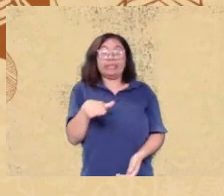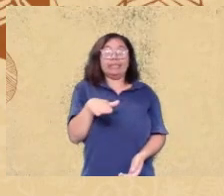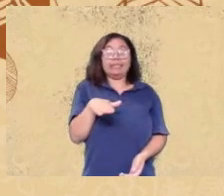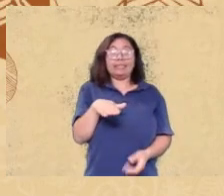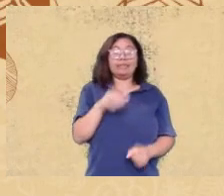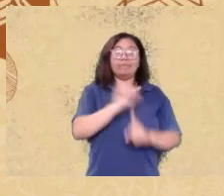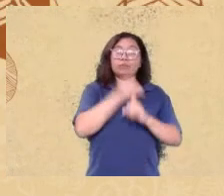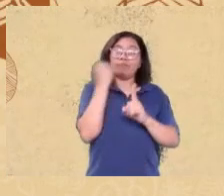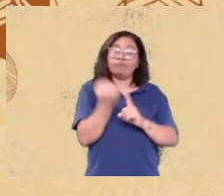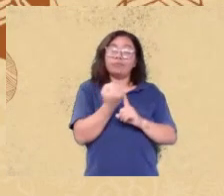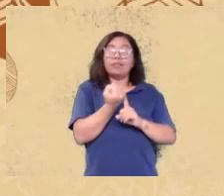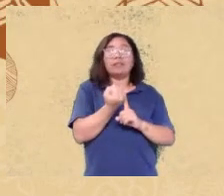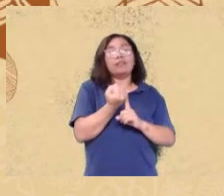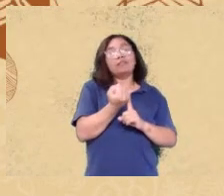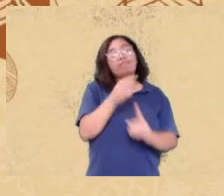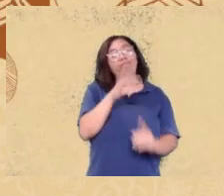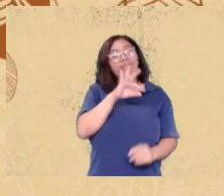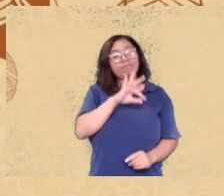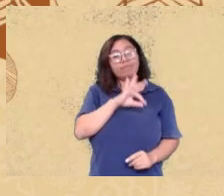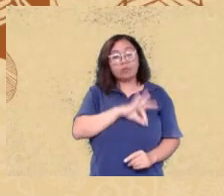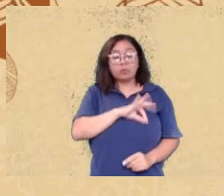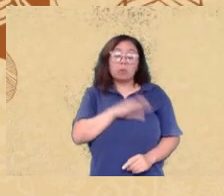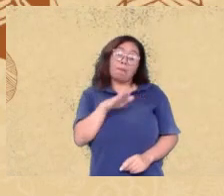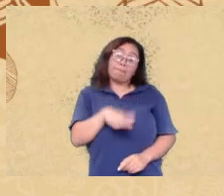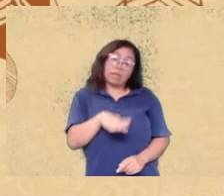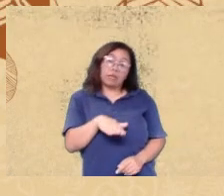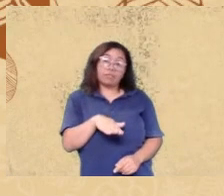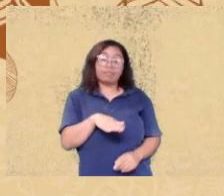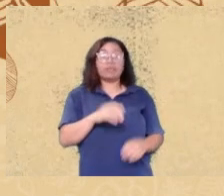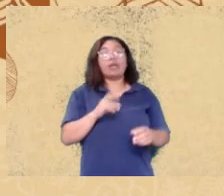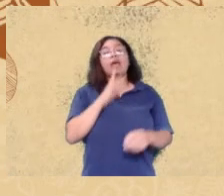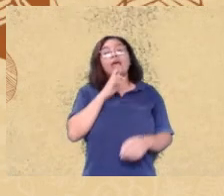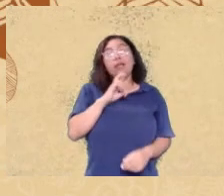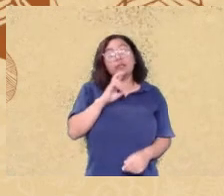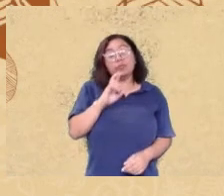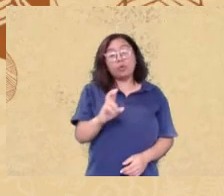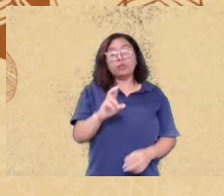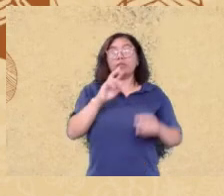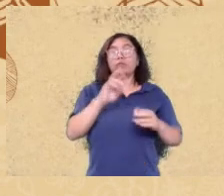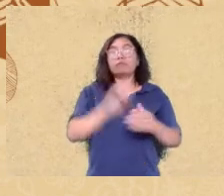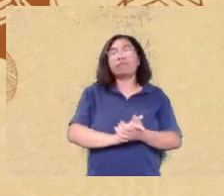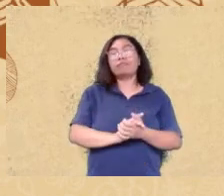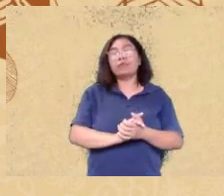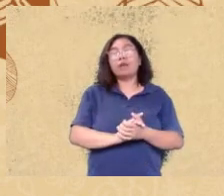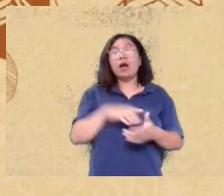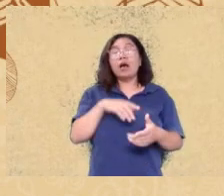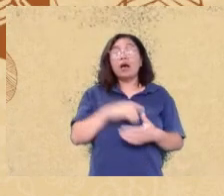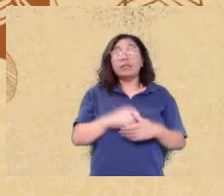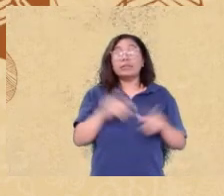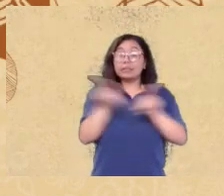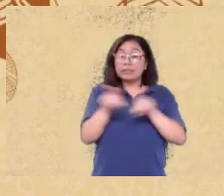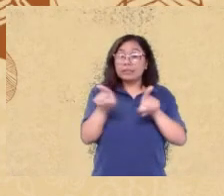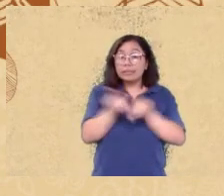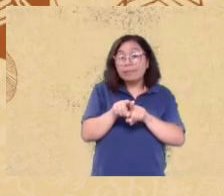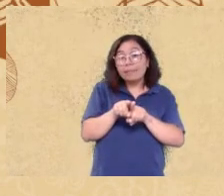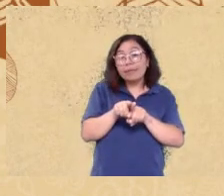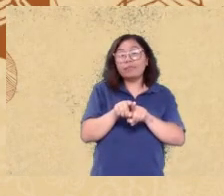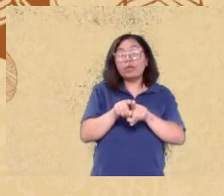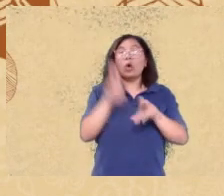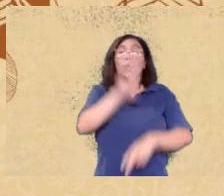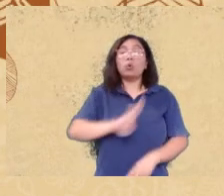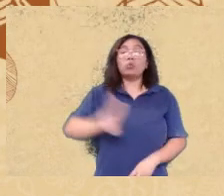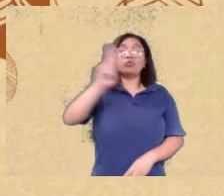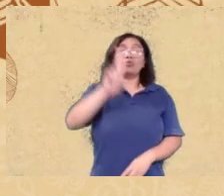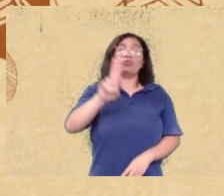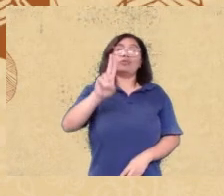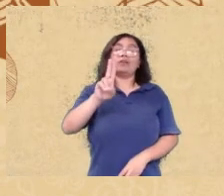responderam o resultado do trabalho né e só para contrastar para vocês utilizando exatamente a mesma tarefa